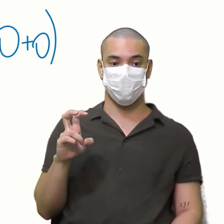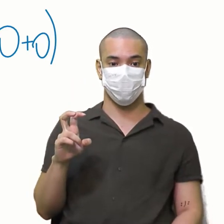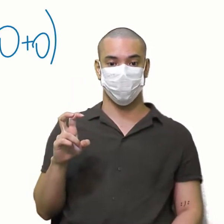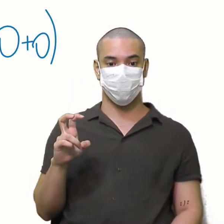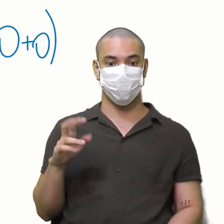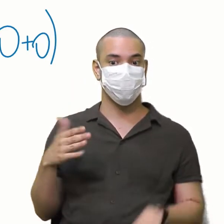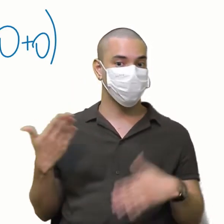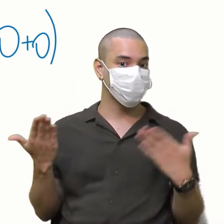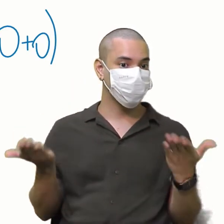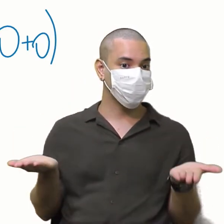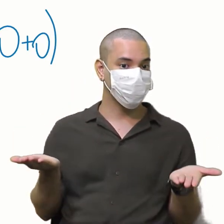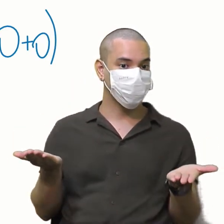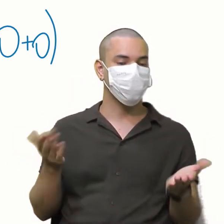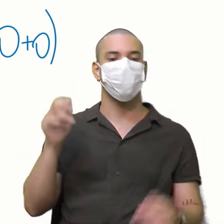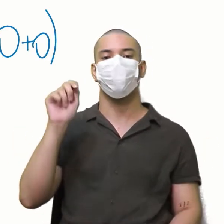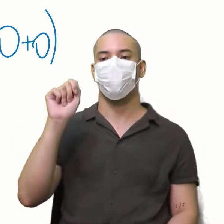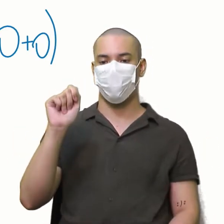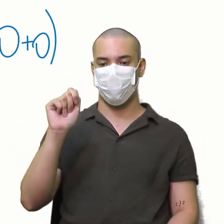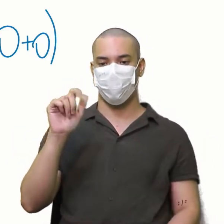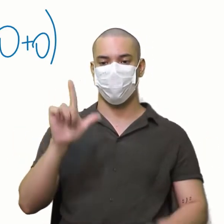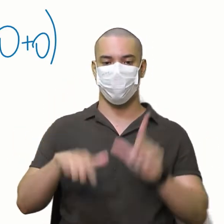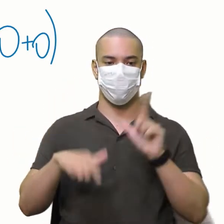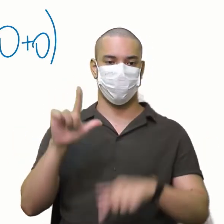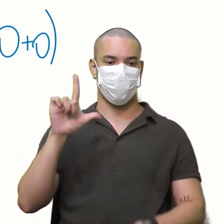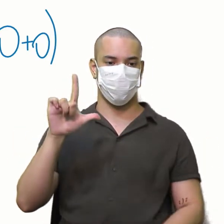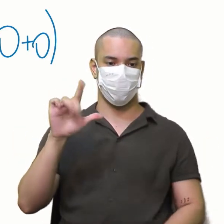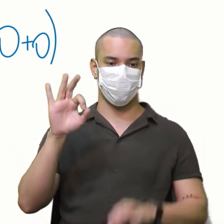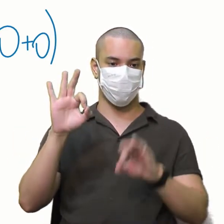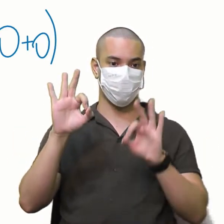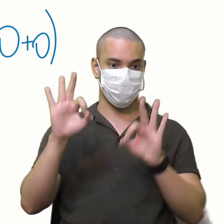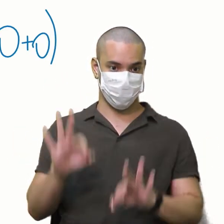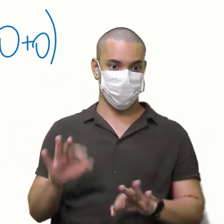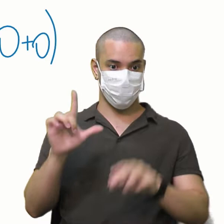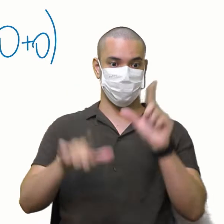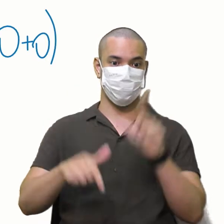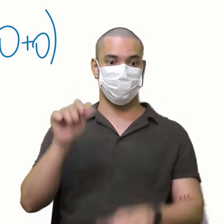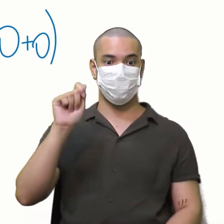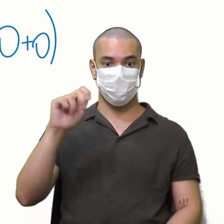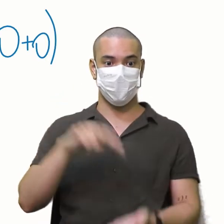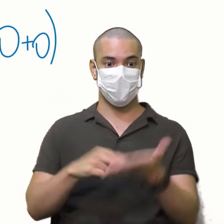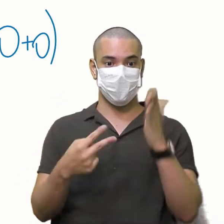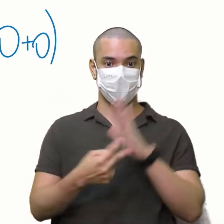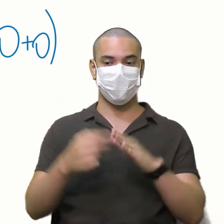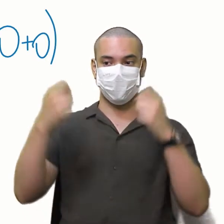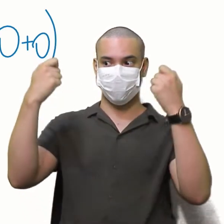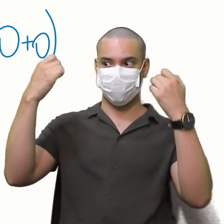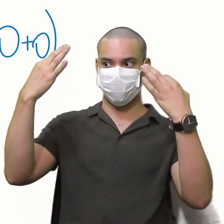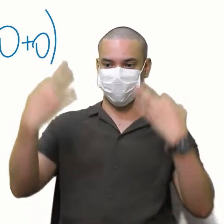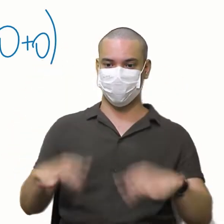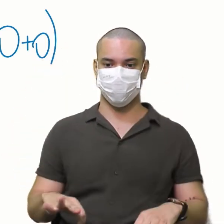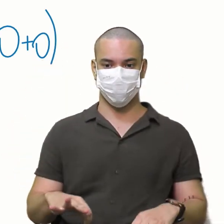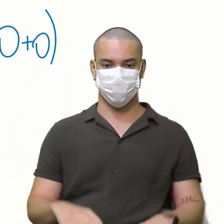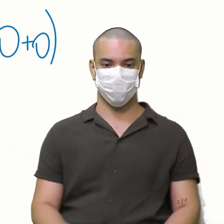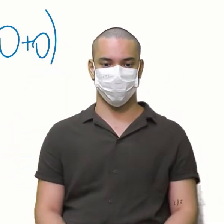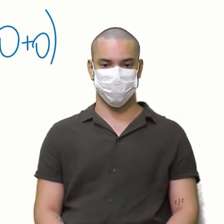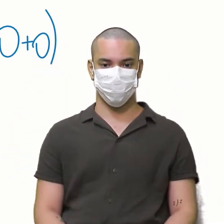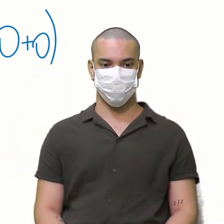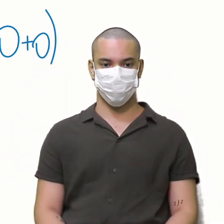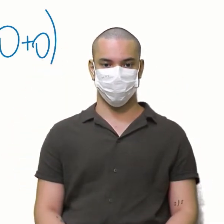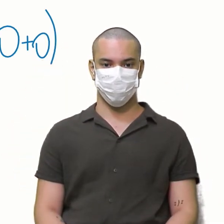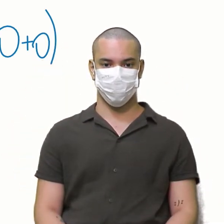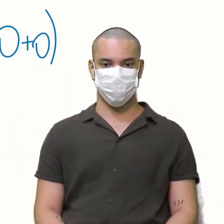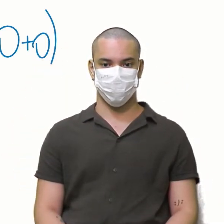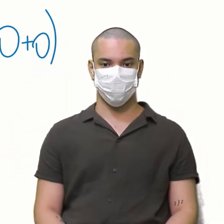Muito bem Alternativa é a letra A A Sabia Acertei Uma